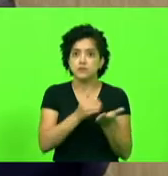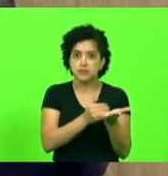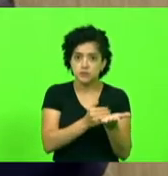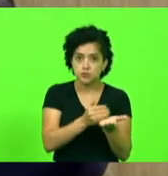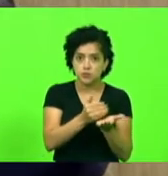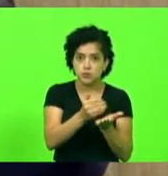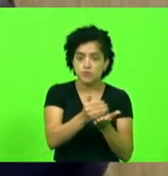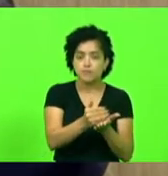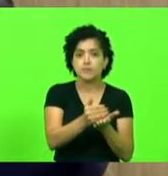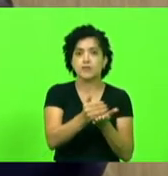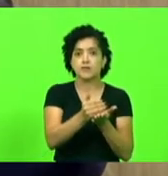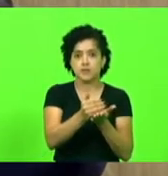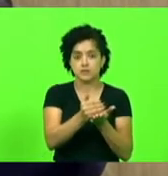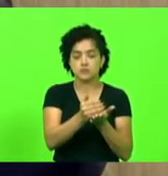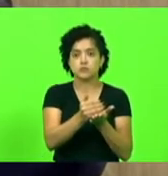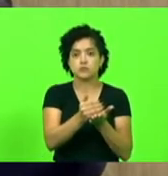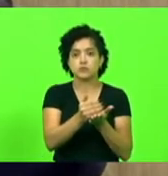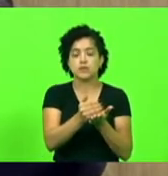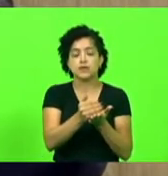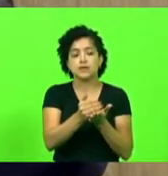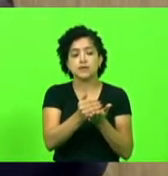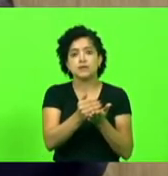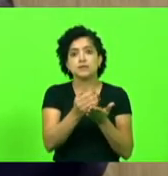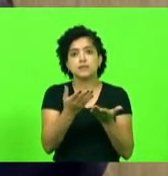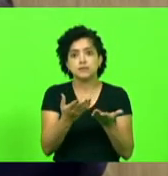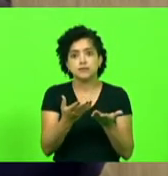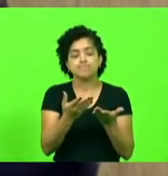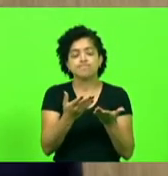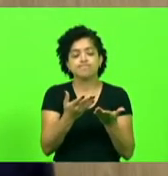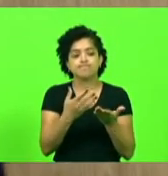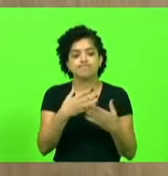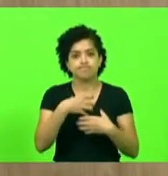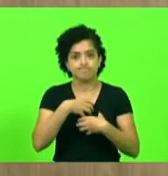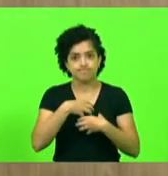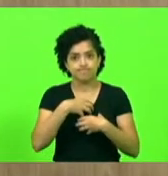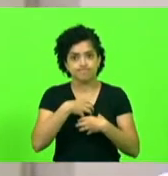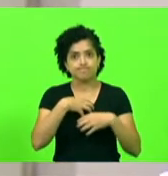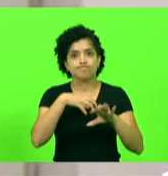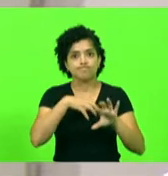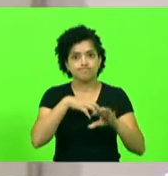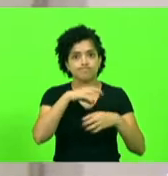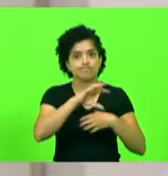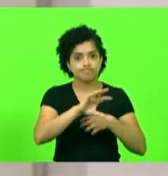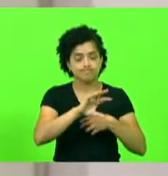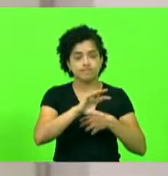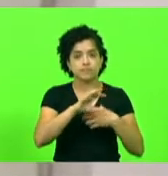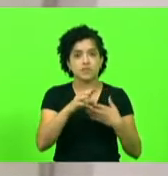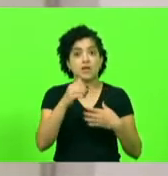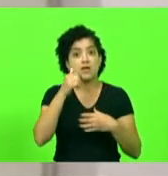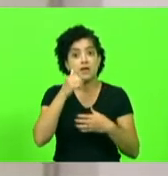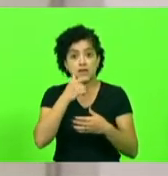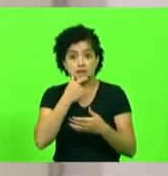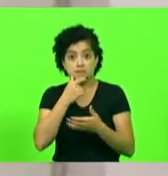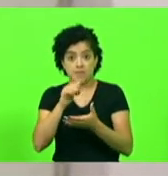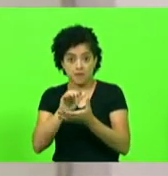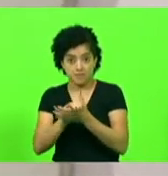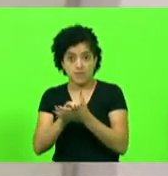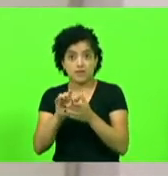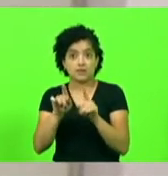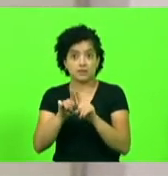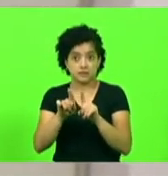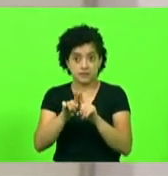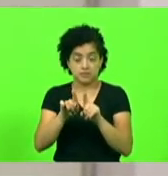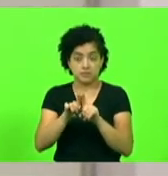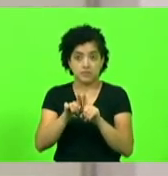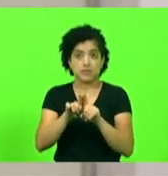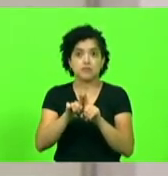soube dessa situação, me solidarizei com a senhora. Minha mãe também passou por algo muito parecido, superou,